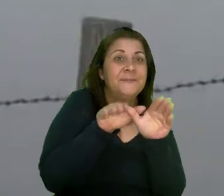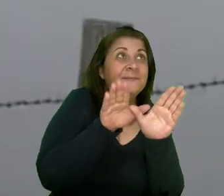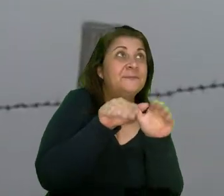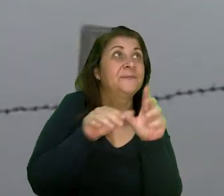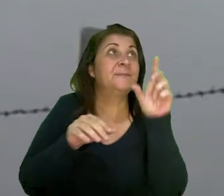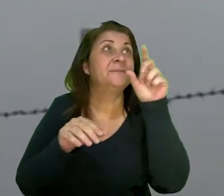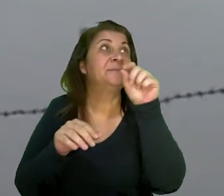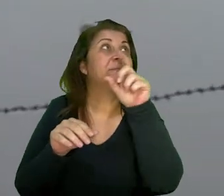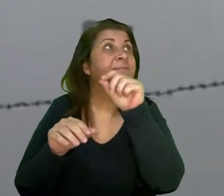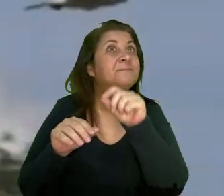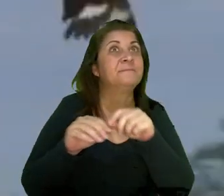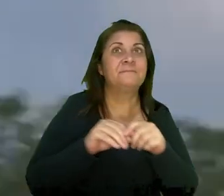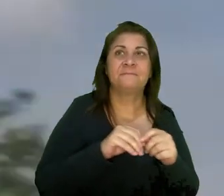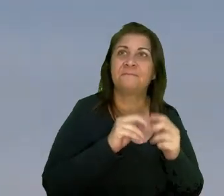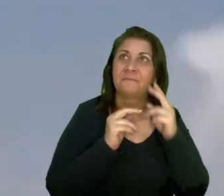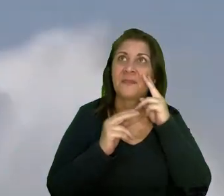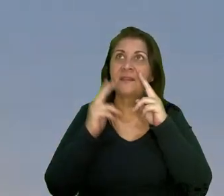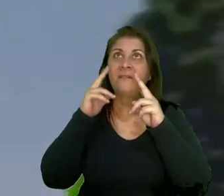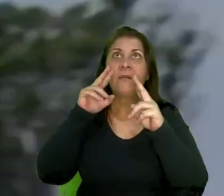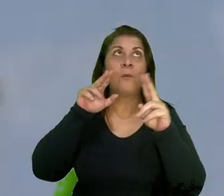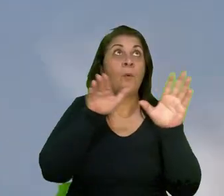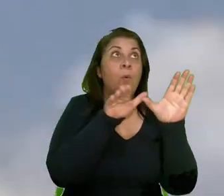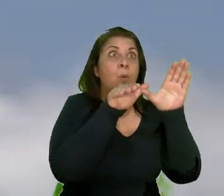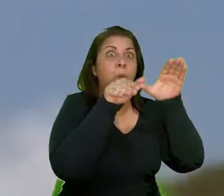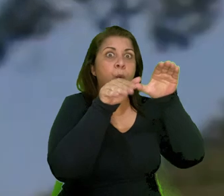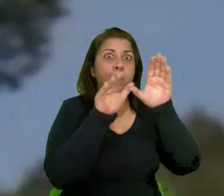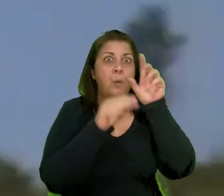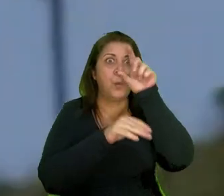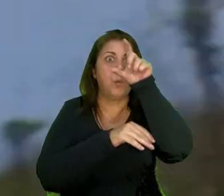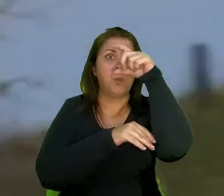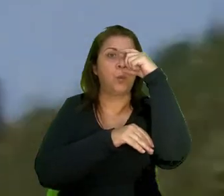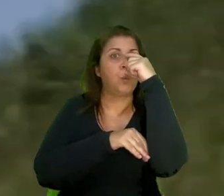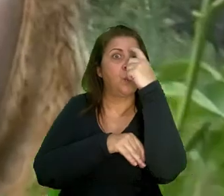mato Ica, pau e gavião